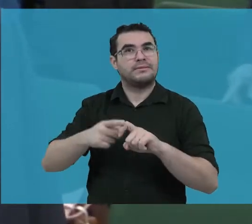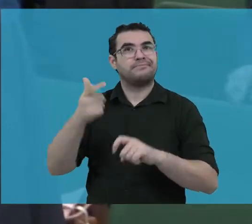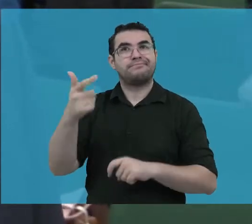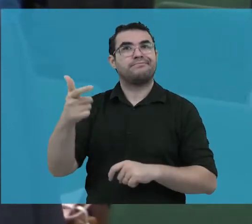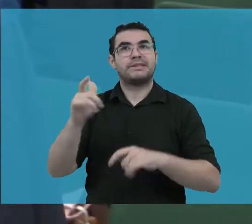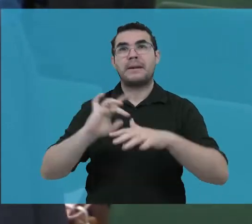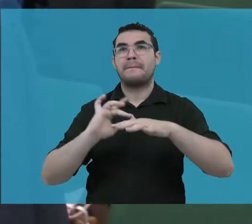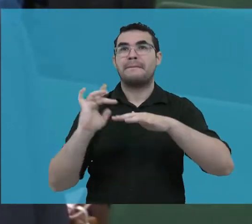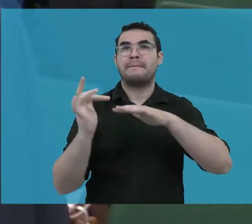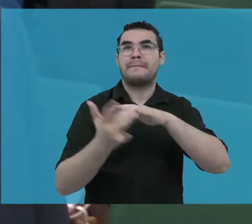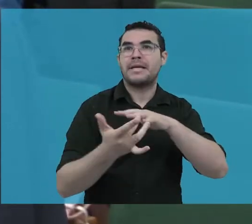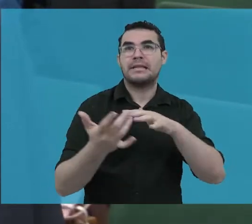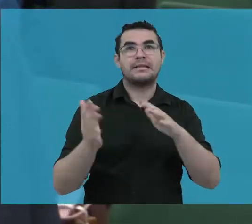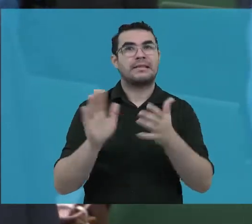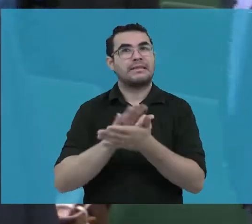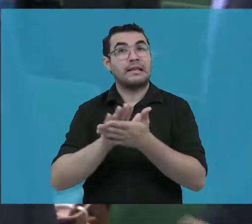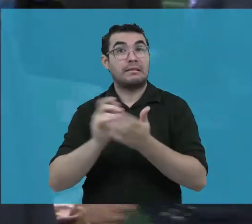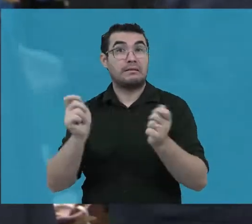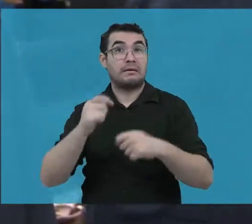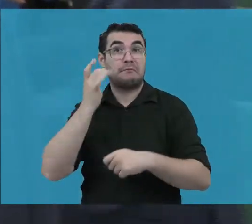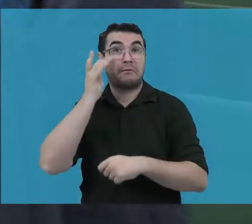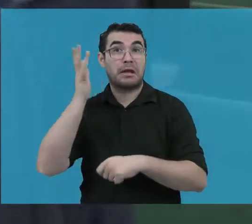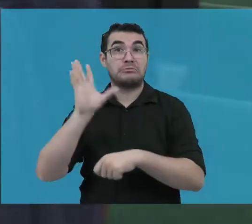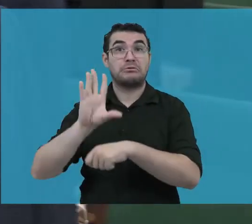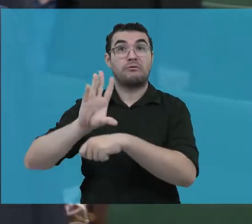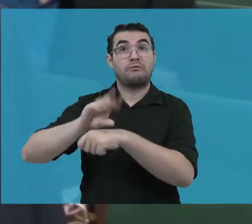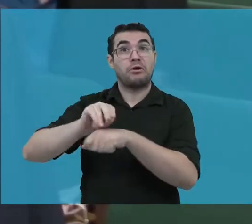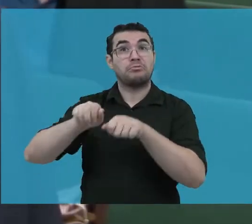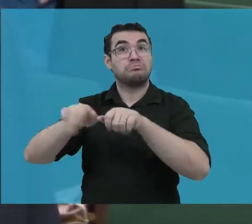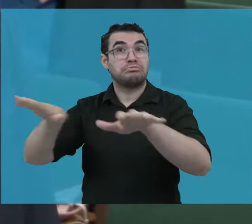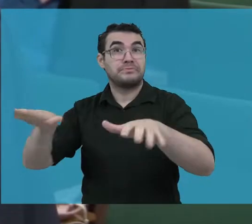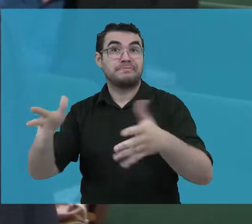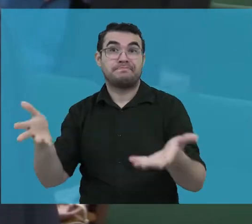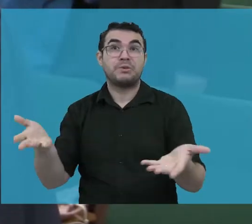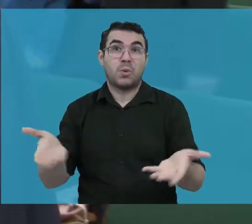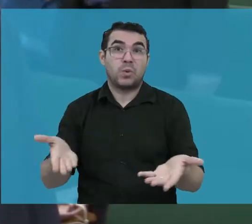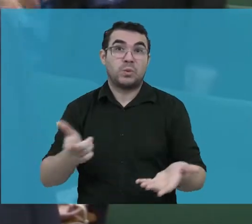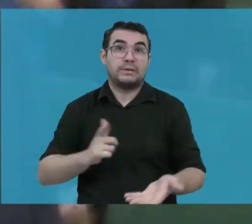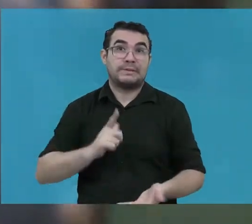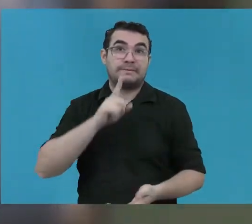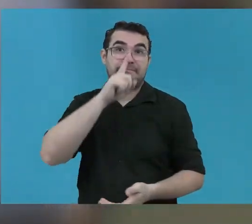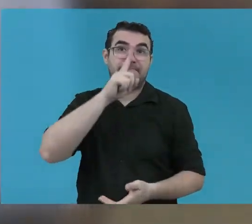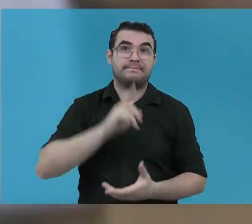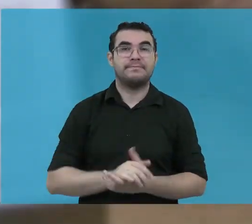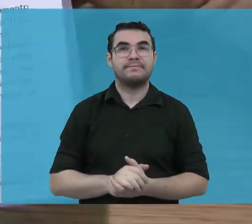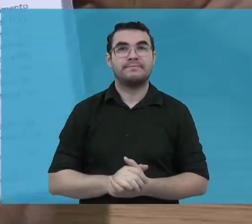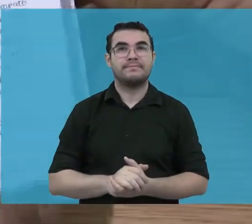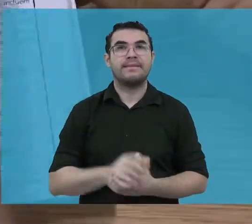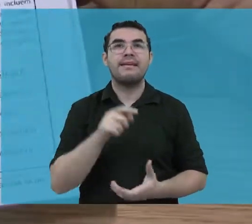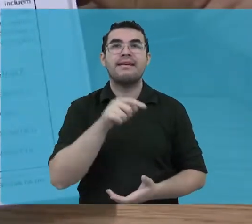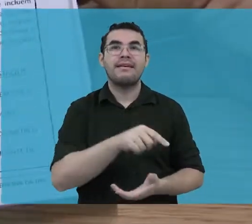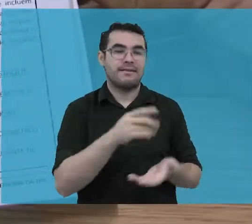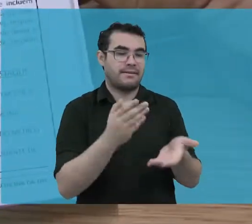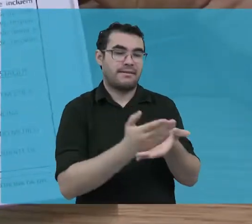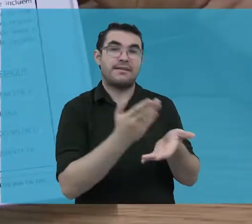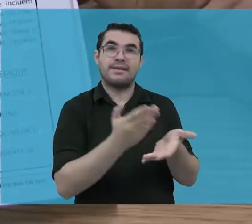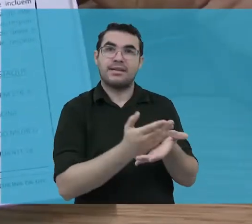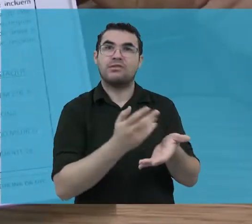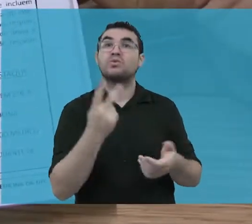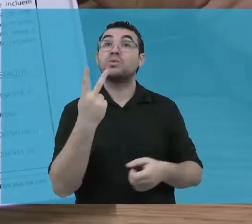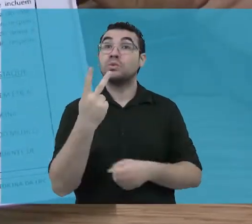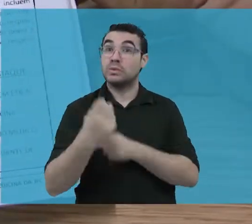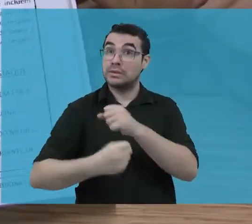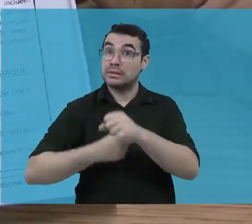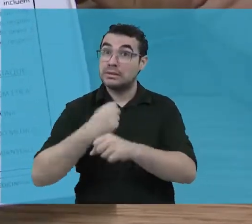questões como mídia social, divulgação de imagens com a facilidade como nós temos hoje. Hoje essa é uma preocupação atual. O conteúdo do código de ética foi